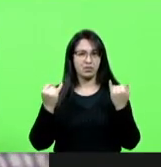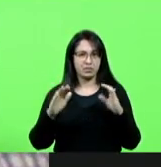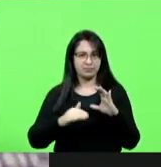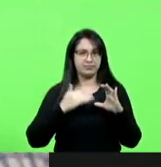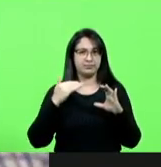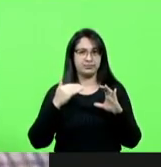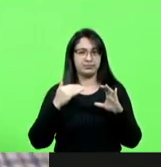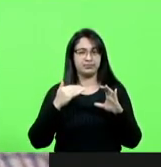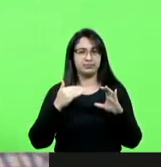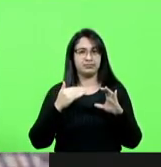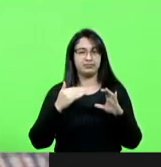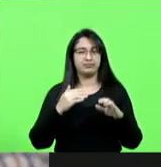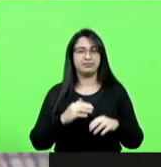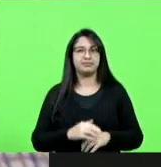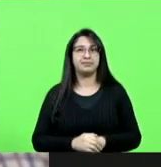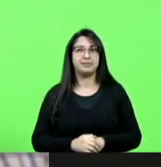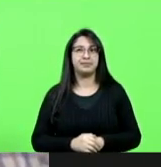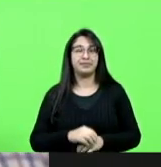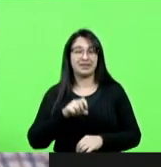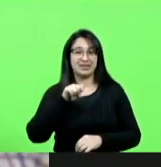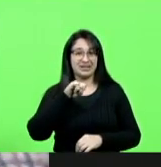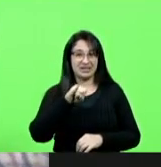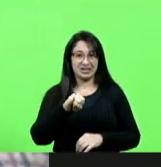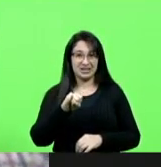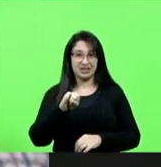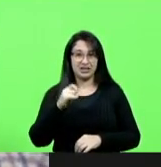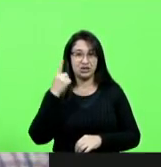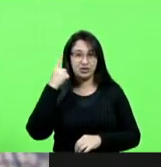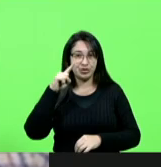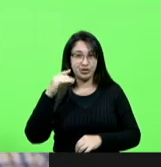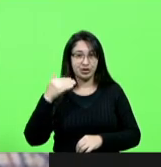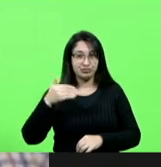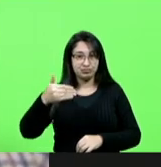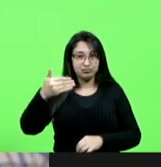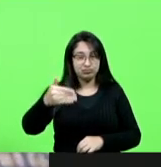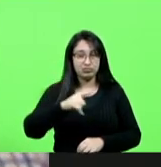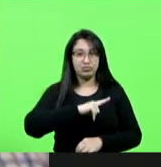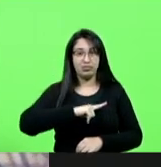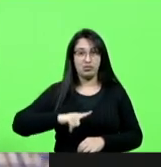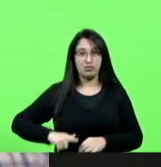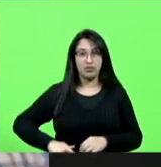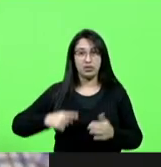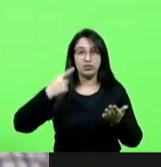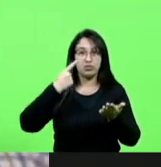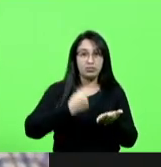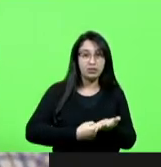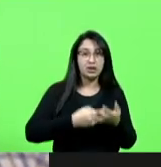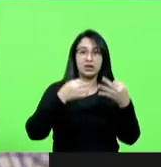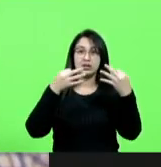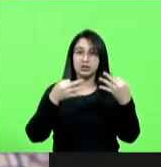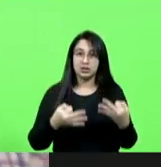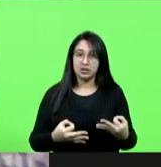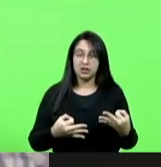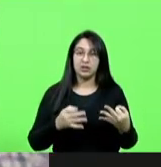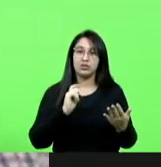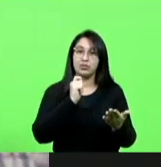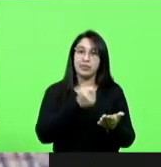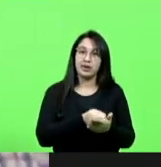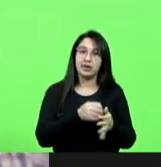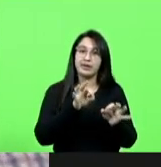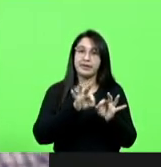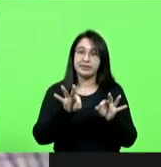é que se nos próximos dias o governo não acertar a entidade que está